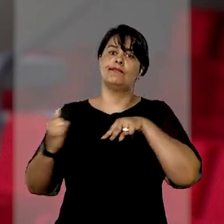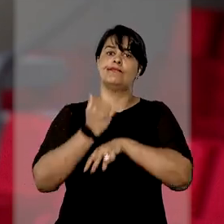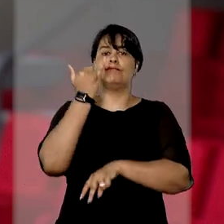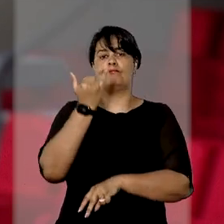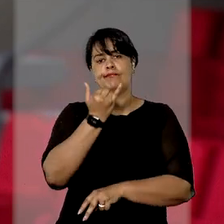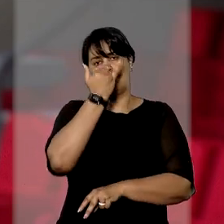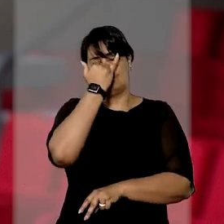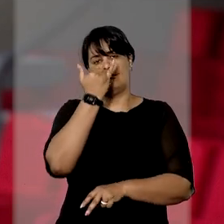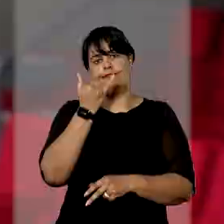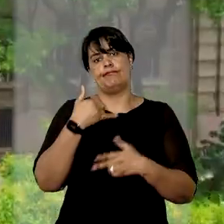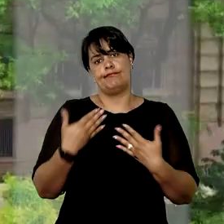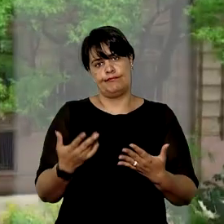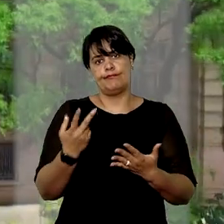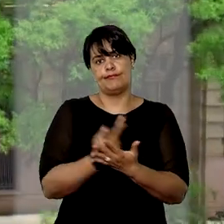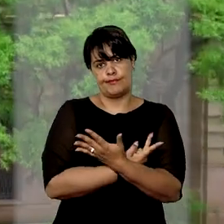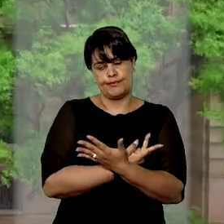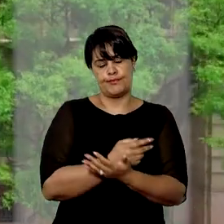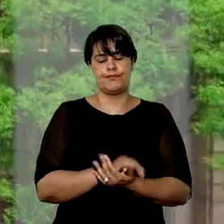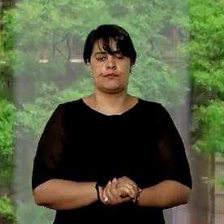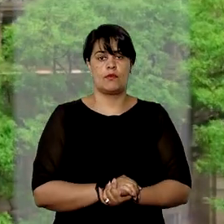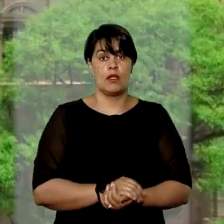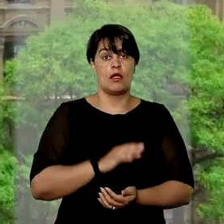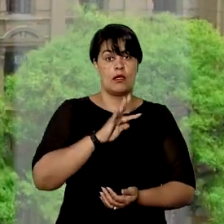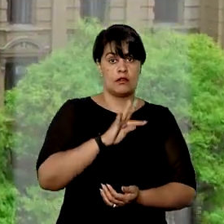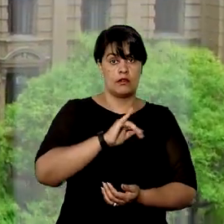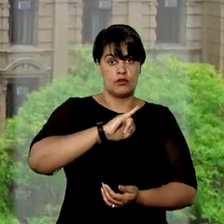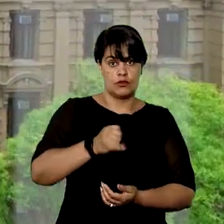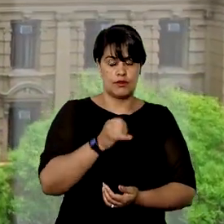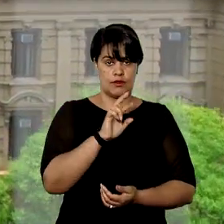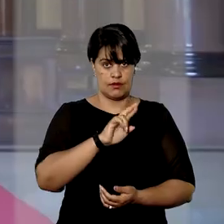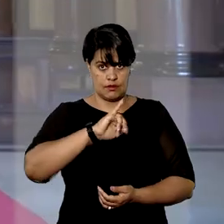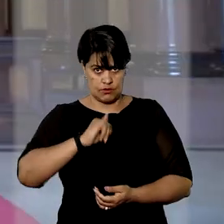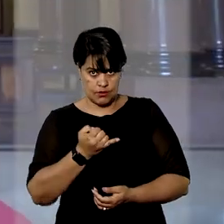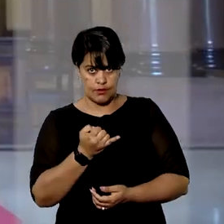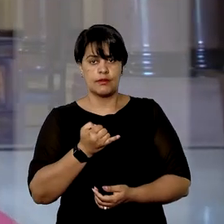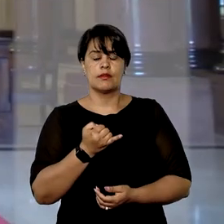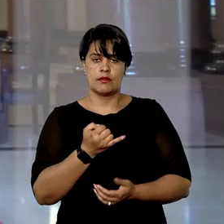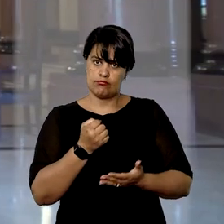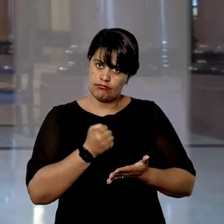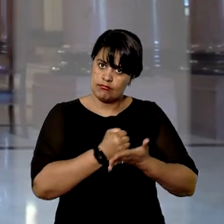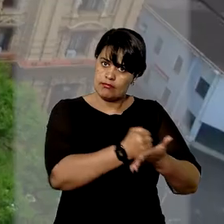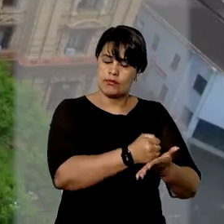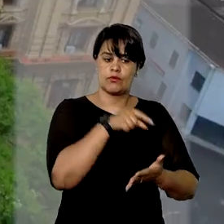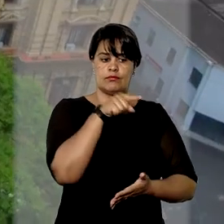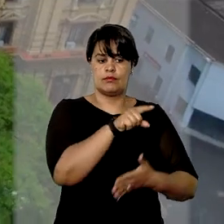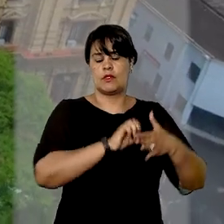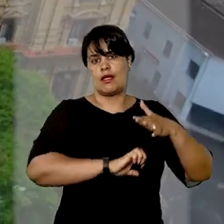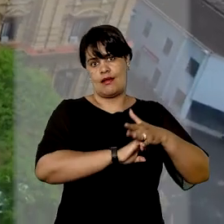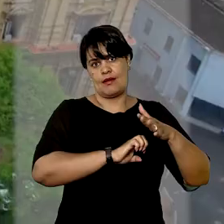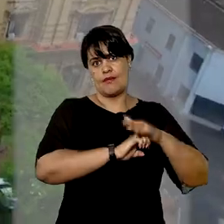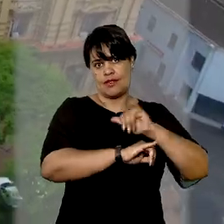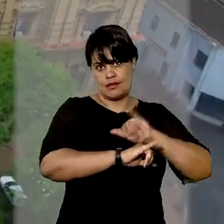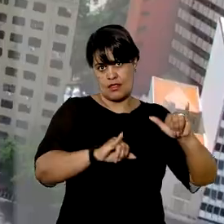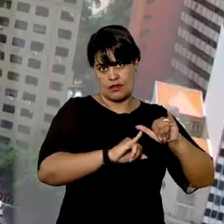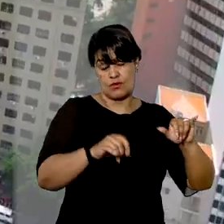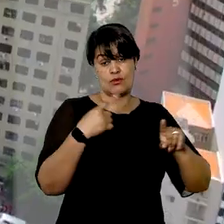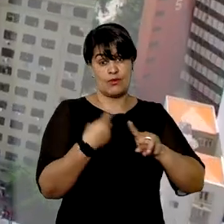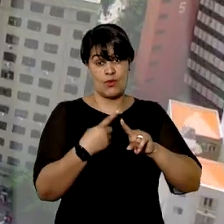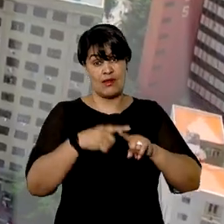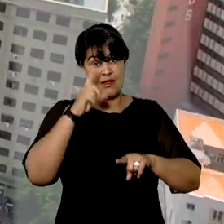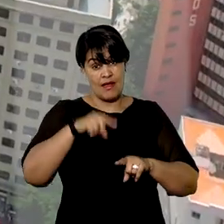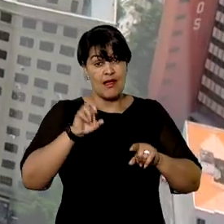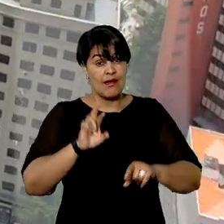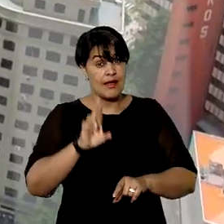sido vítimas de um golpe. O Tribunal de Justiça de São Paulo deu razão à empresa de anúncios por entender que a lesão foi